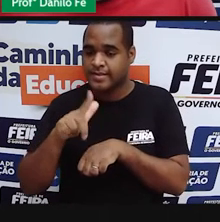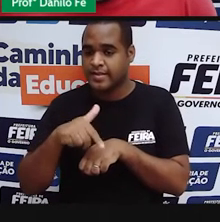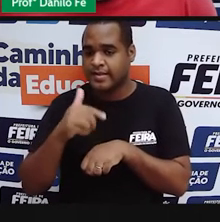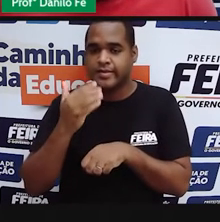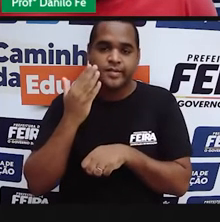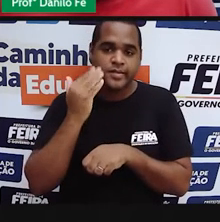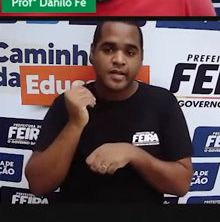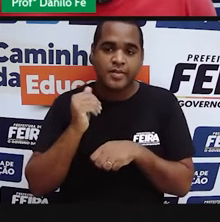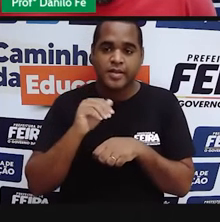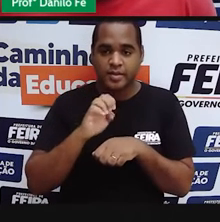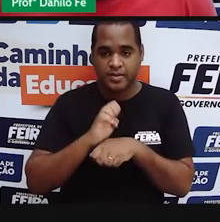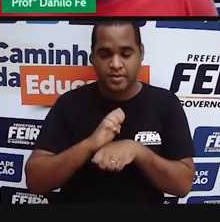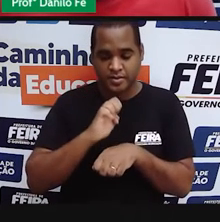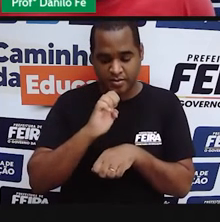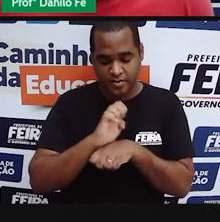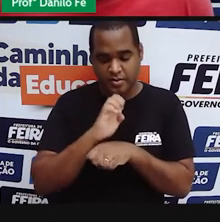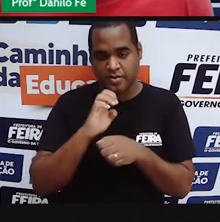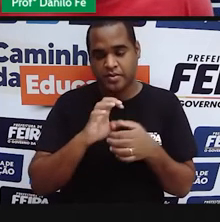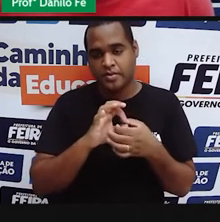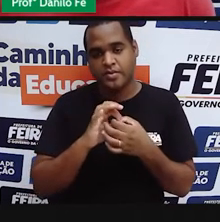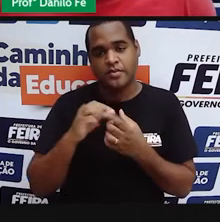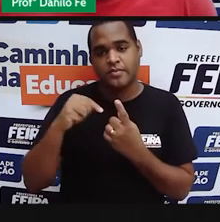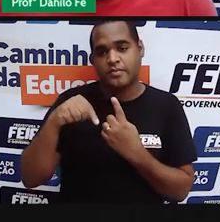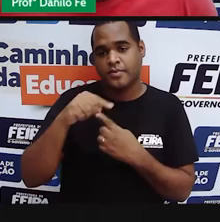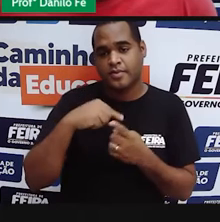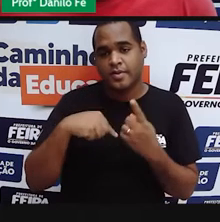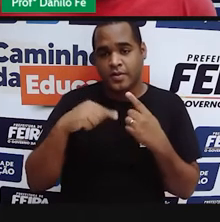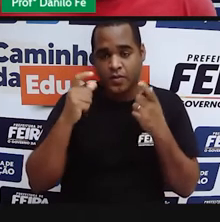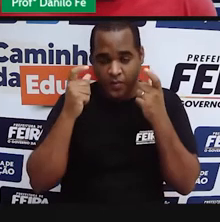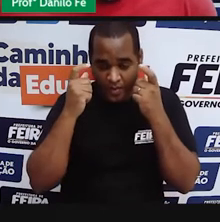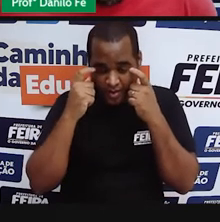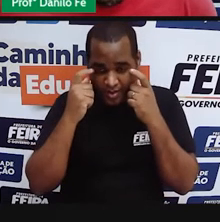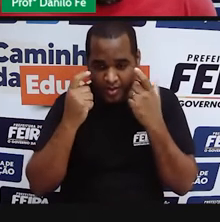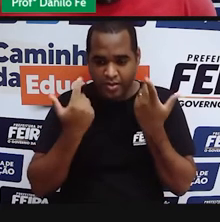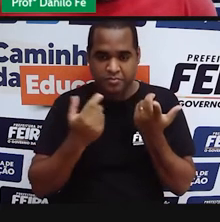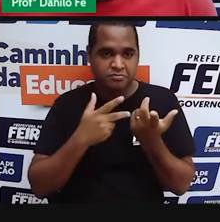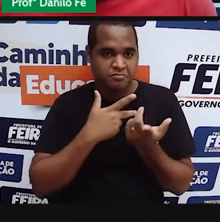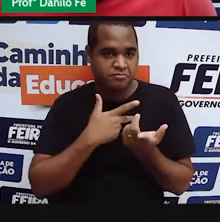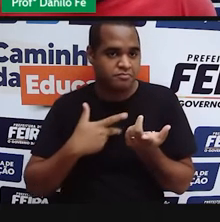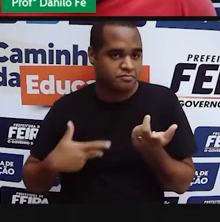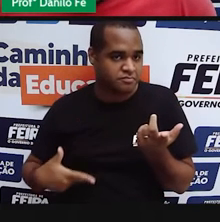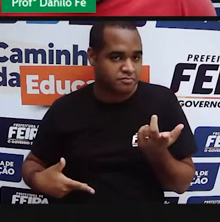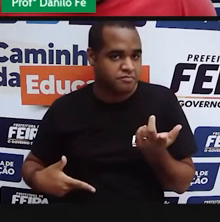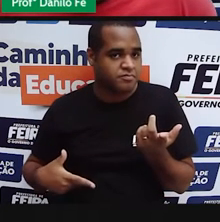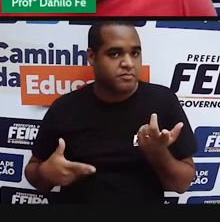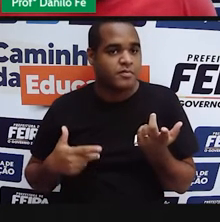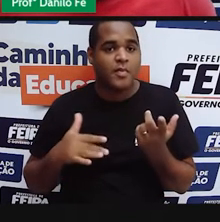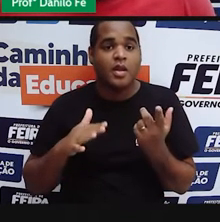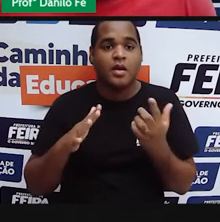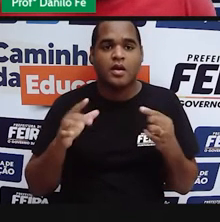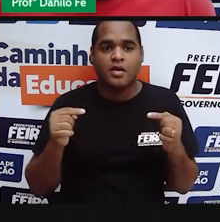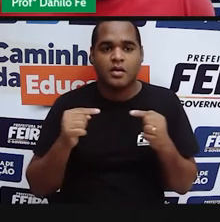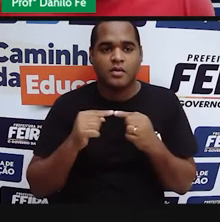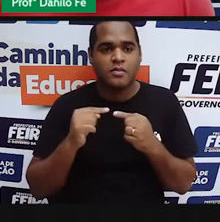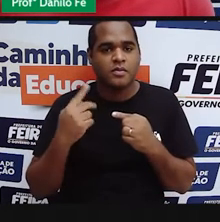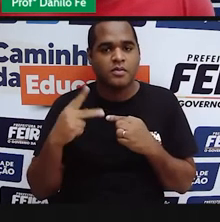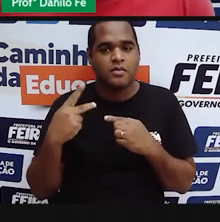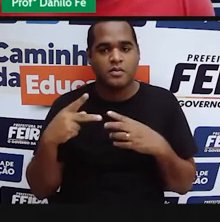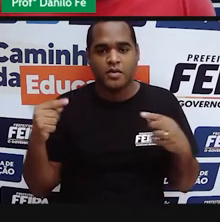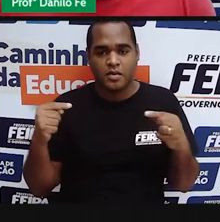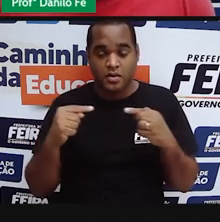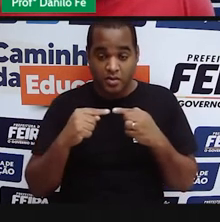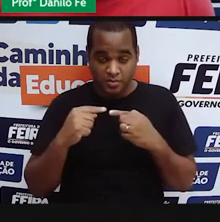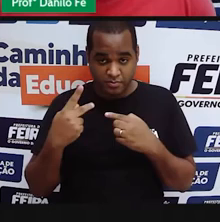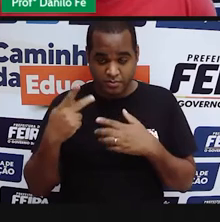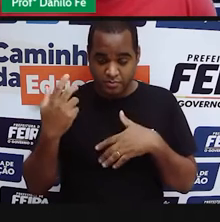instituições lideradas por um ente, às vezes um rei, às vezes um presidente. Nos casos que a gente